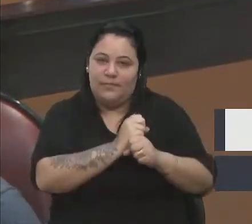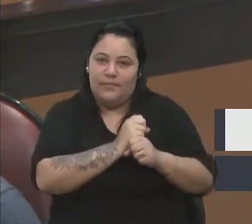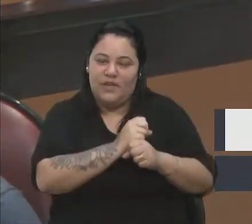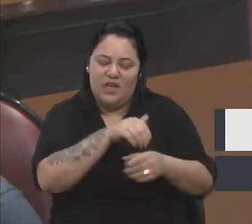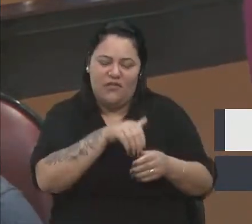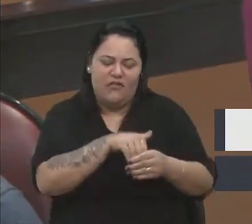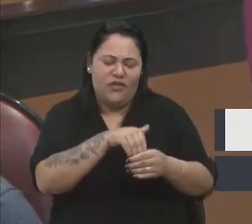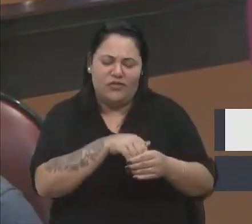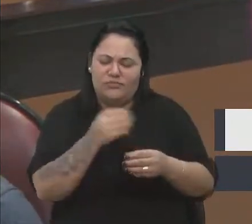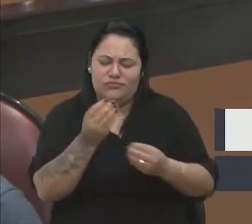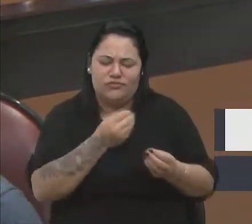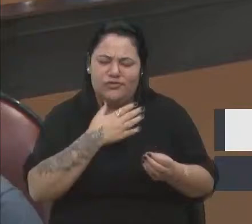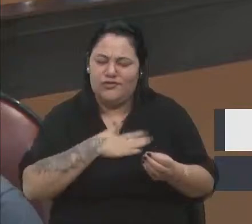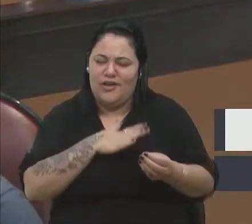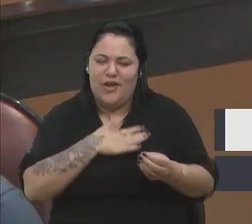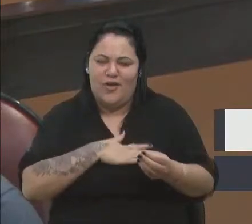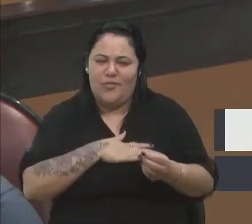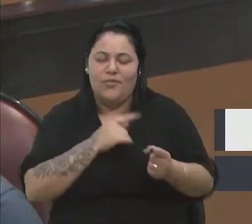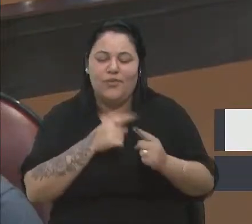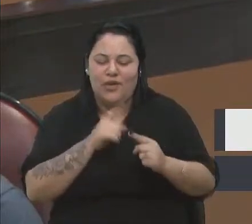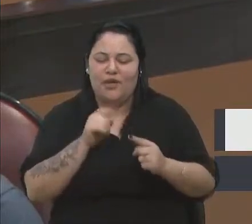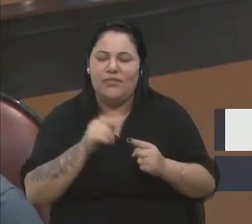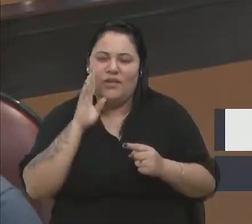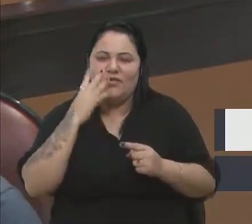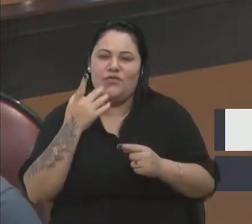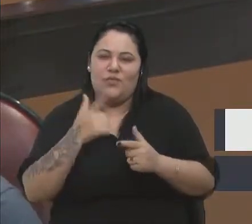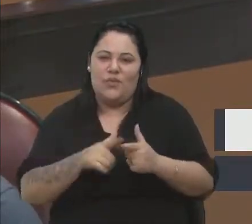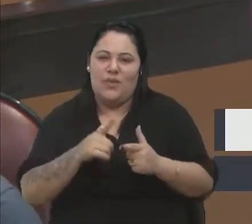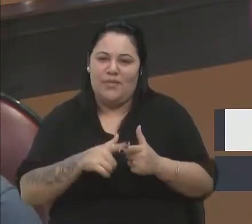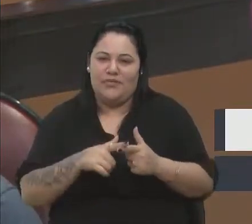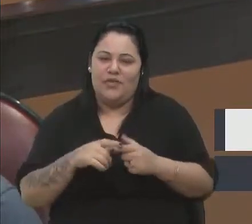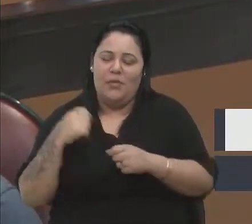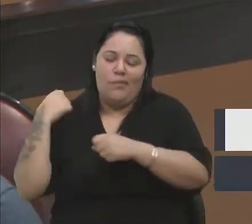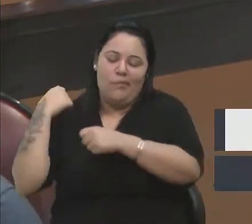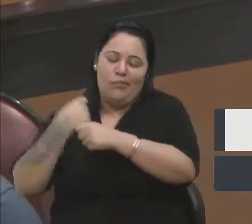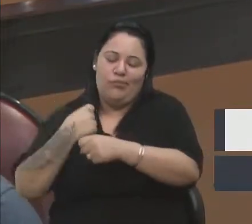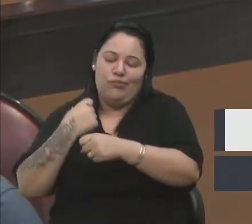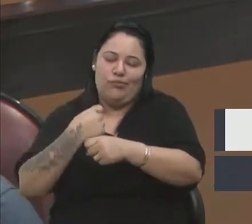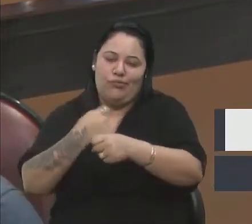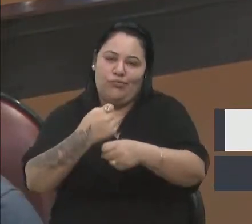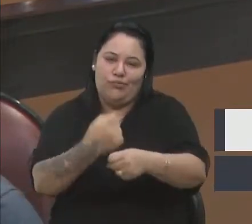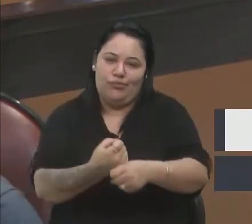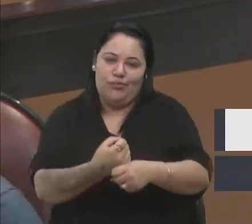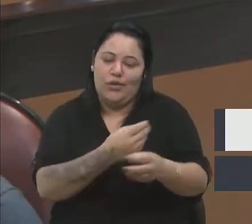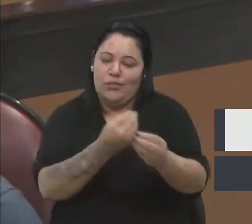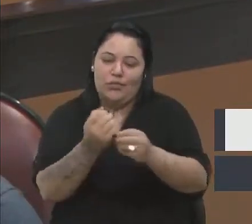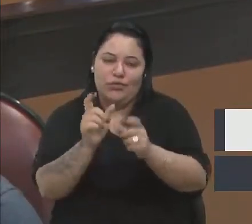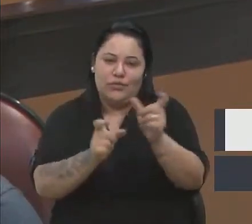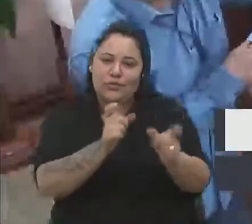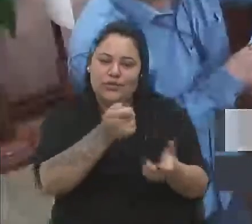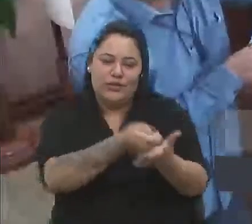tranquilo porque é para resolver o problema de muitos anos que muitos tentaram resolver.